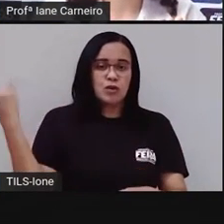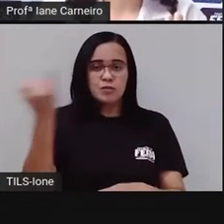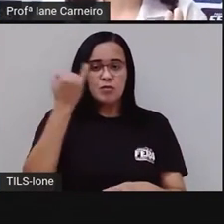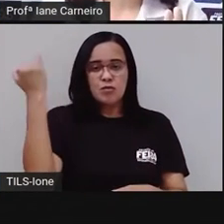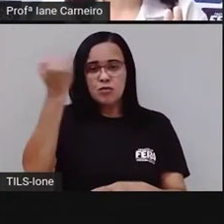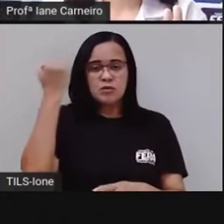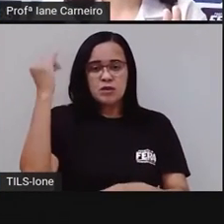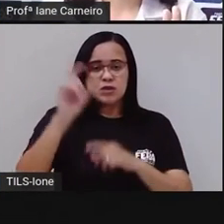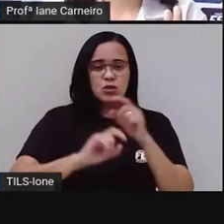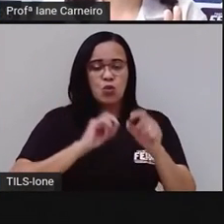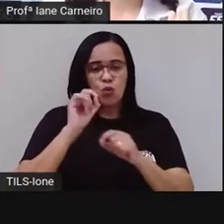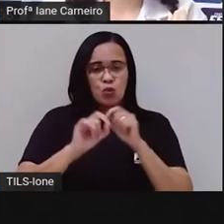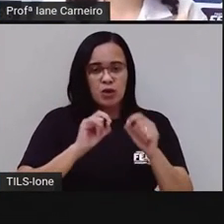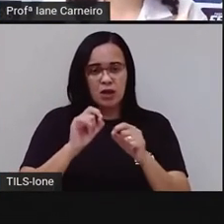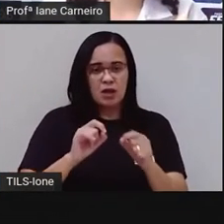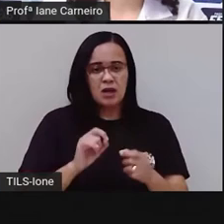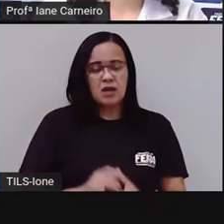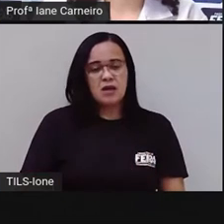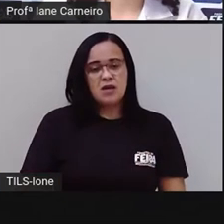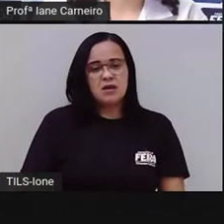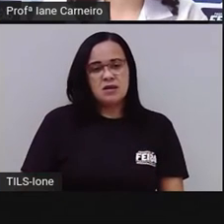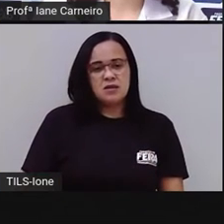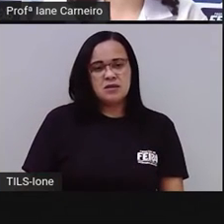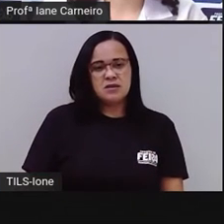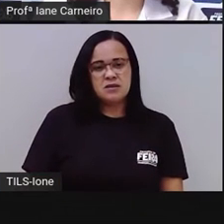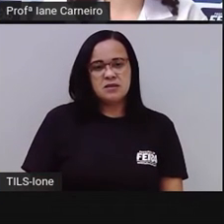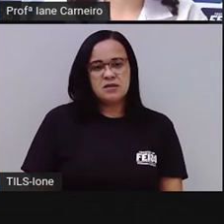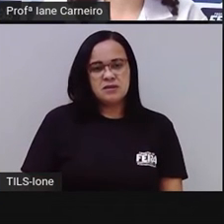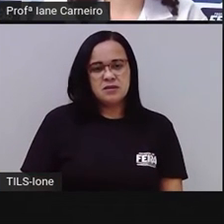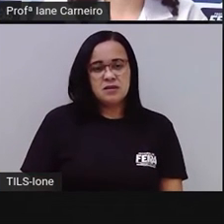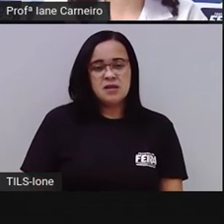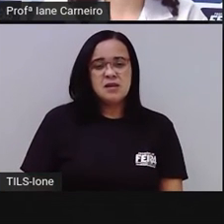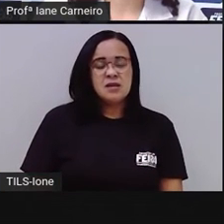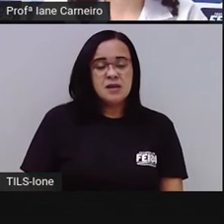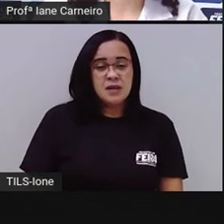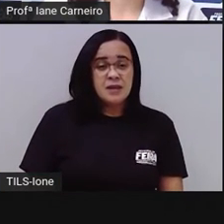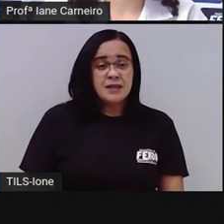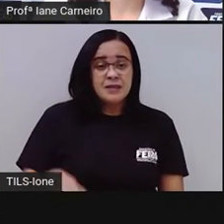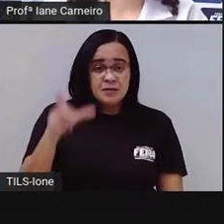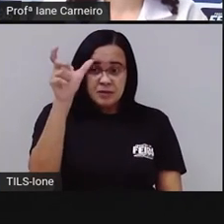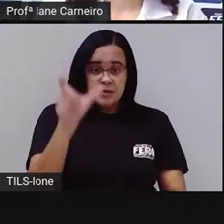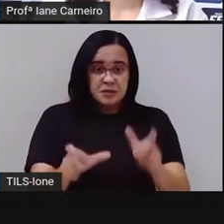rima, para a pessoa entender a adivinha. Deixa eu tirar aqui.